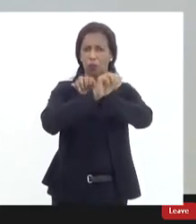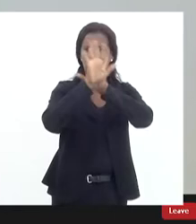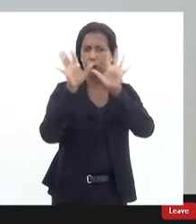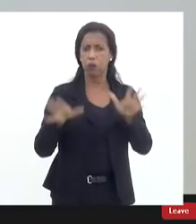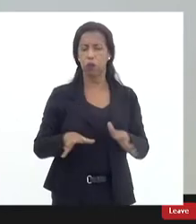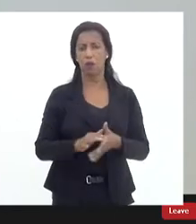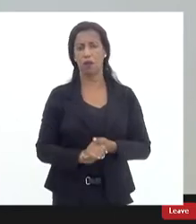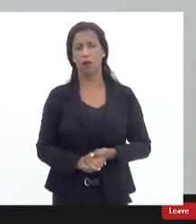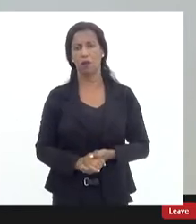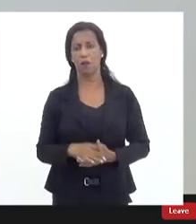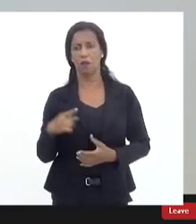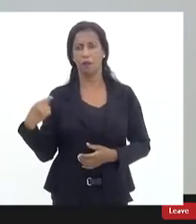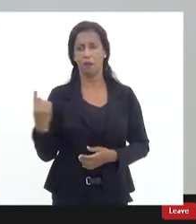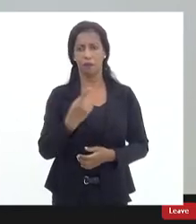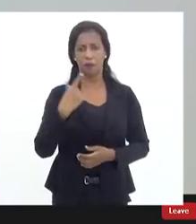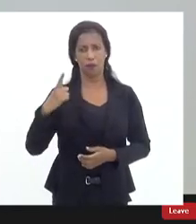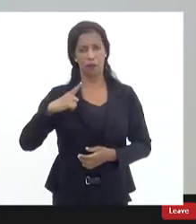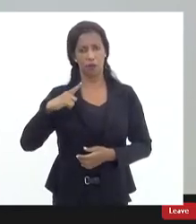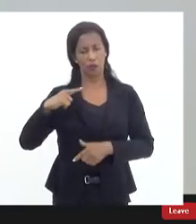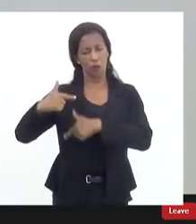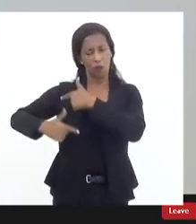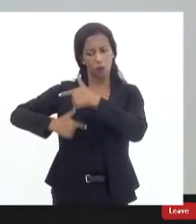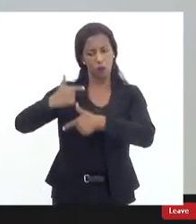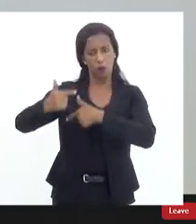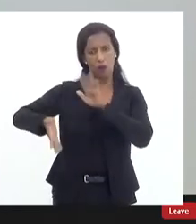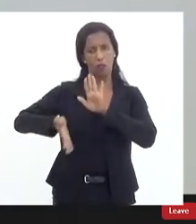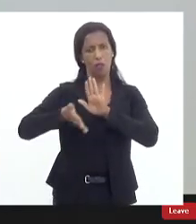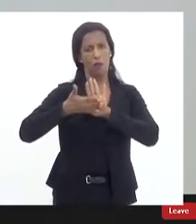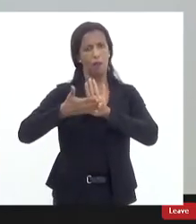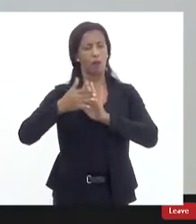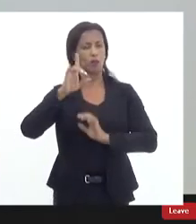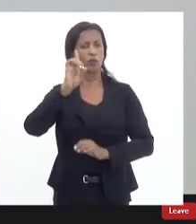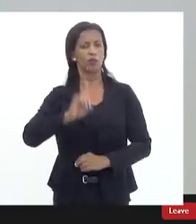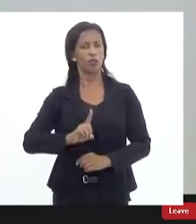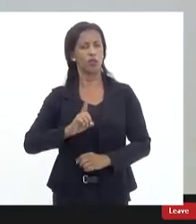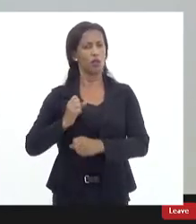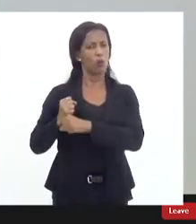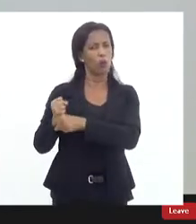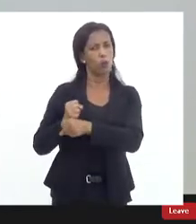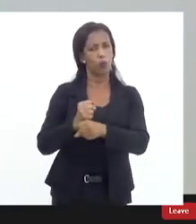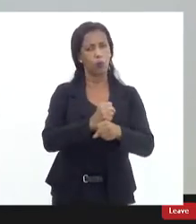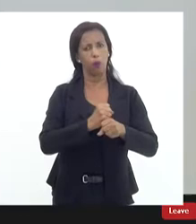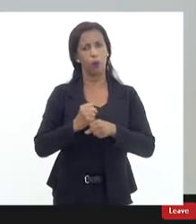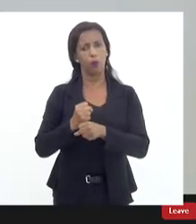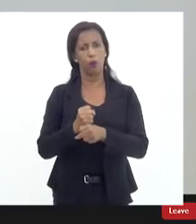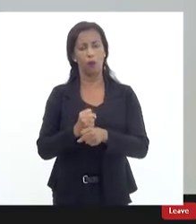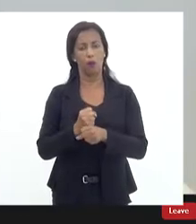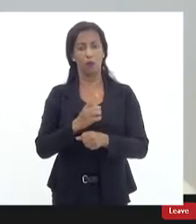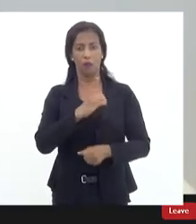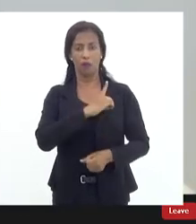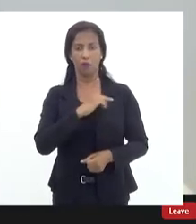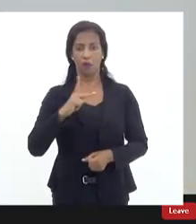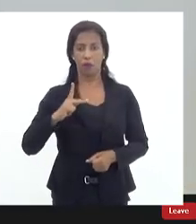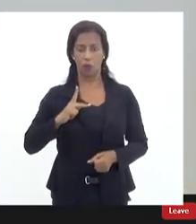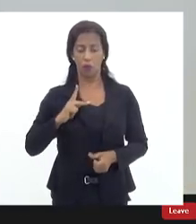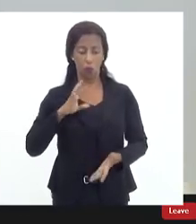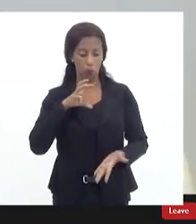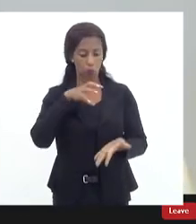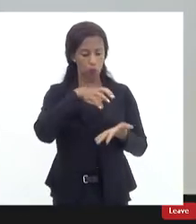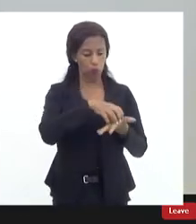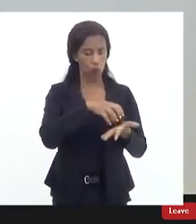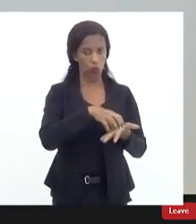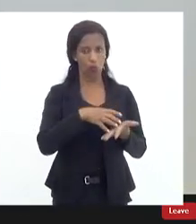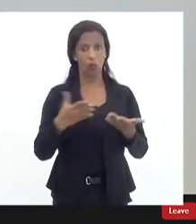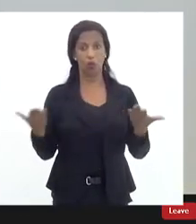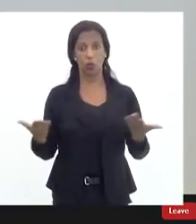para nós que temos atuado na pauta dos direitos humanos já há alguns anos e a defensoria pública o núcleo que